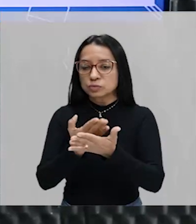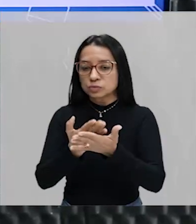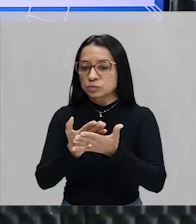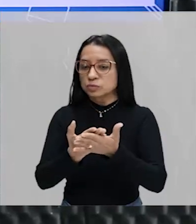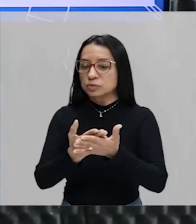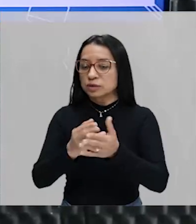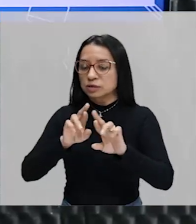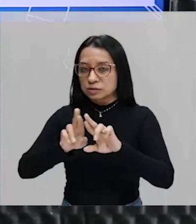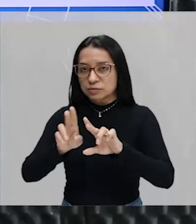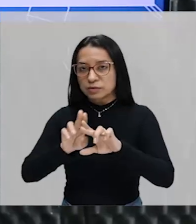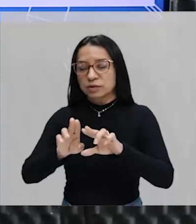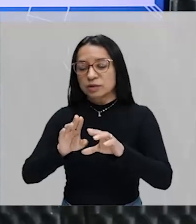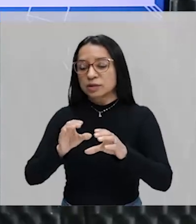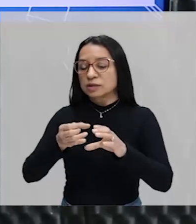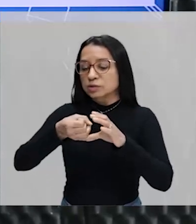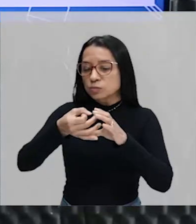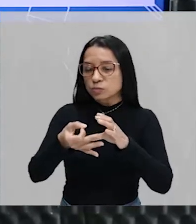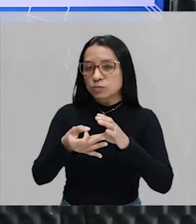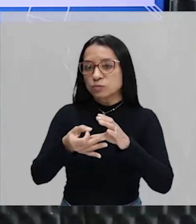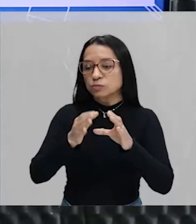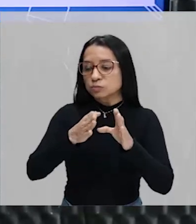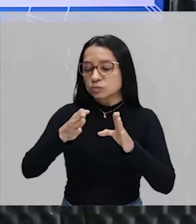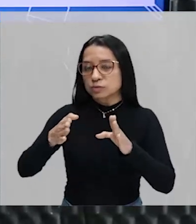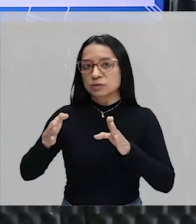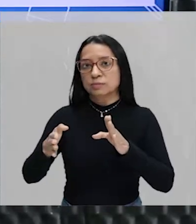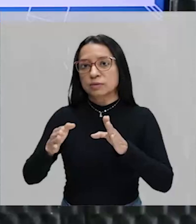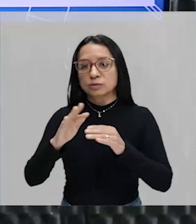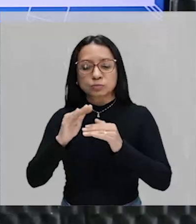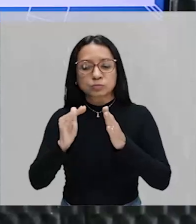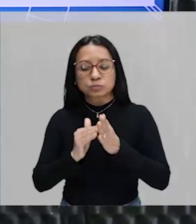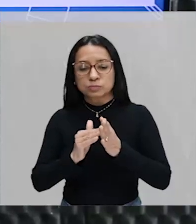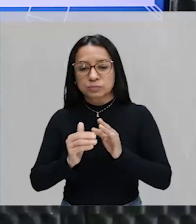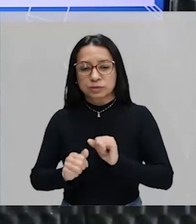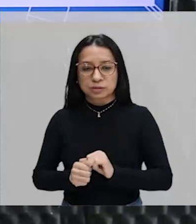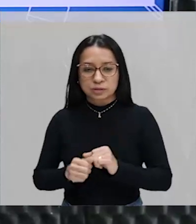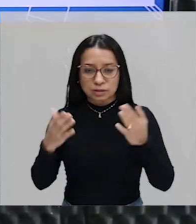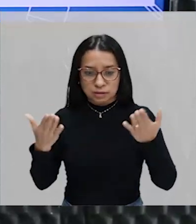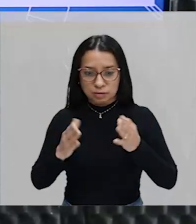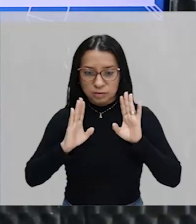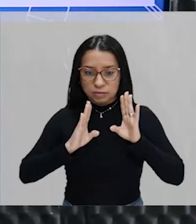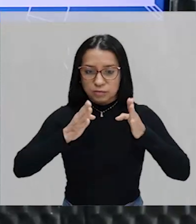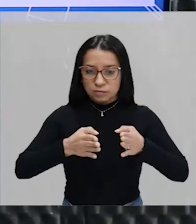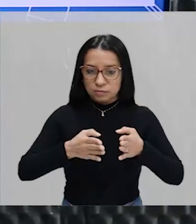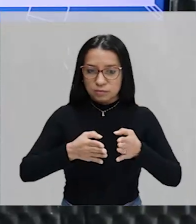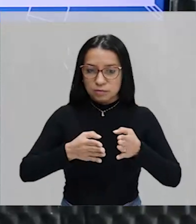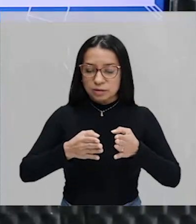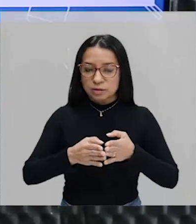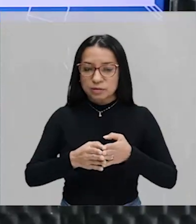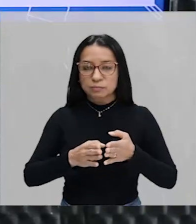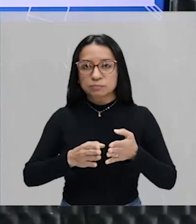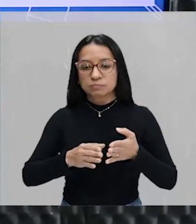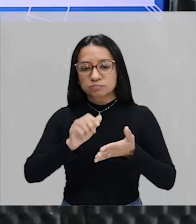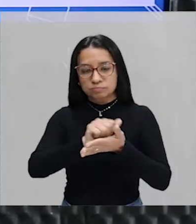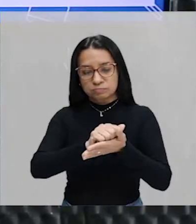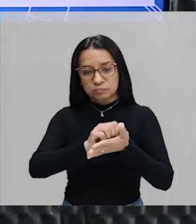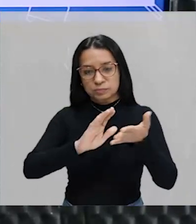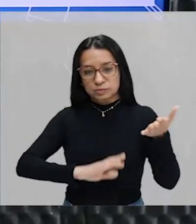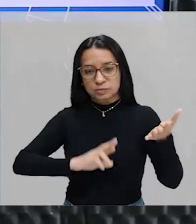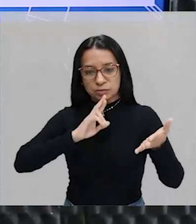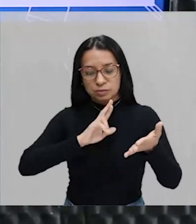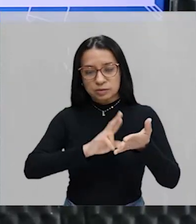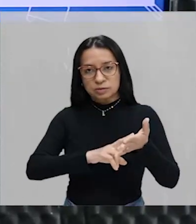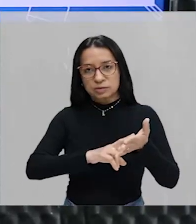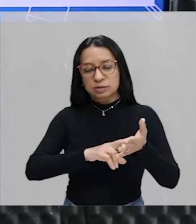partes e tudo mais, tá? Então, nesse momento aqui, nós vamos focar nossa atenção em resolver exercícios trabalhando as